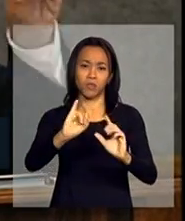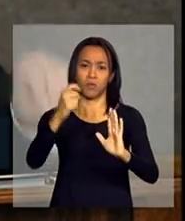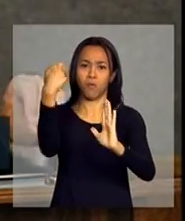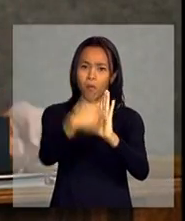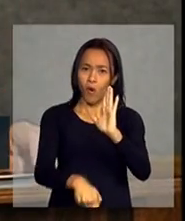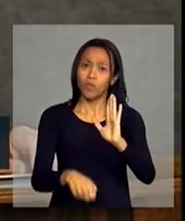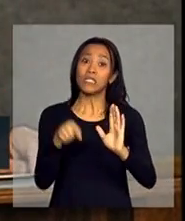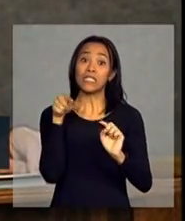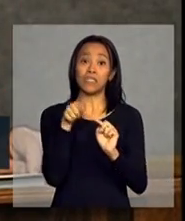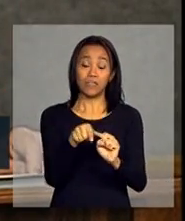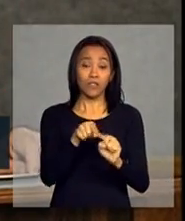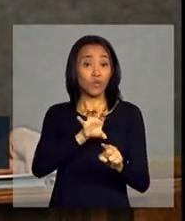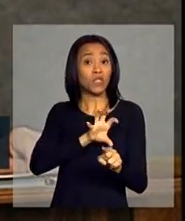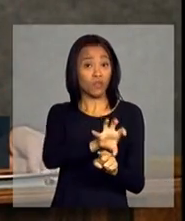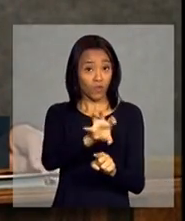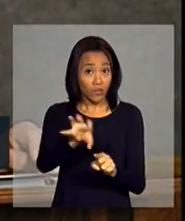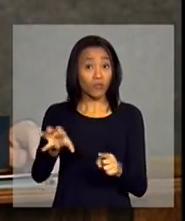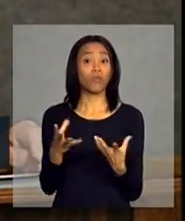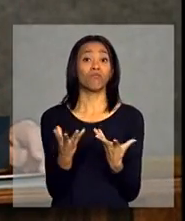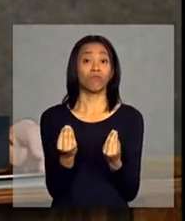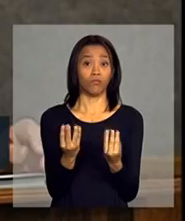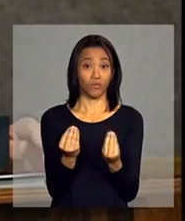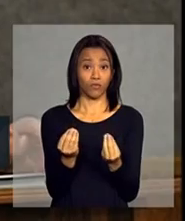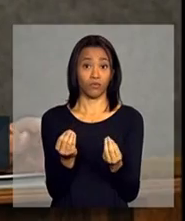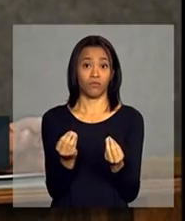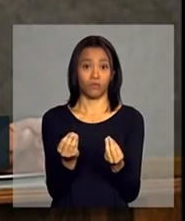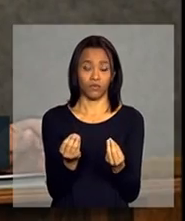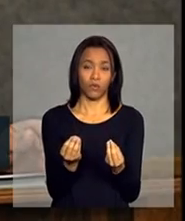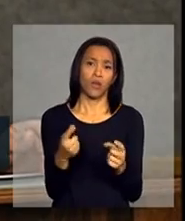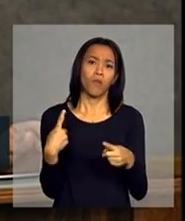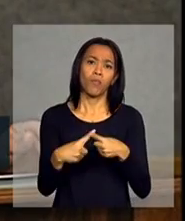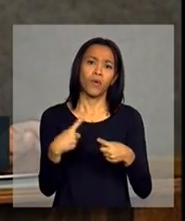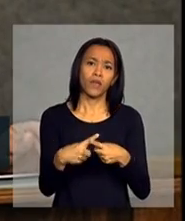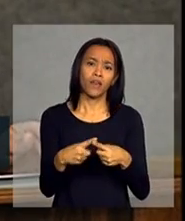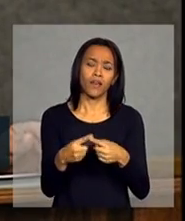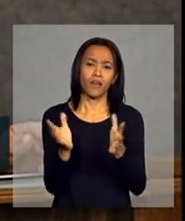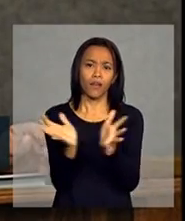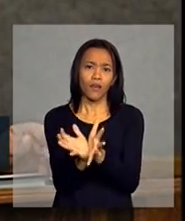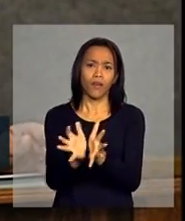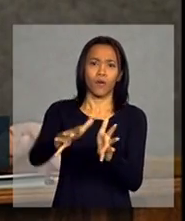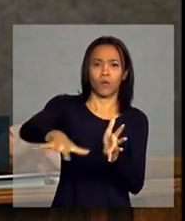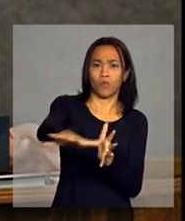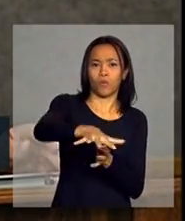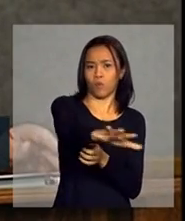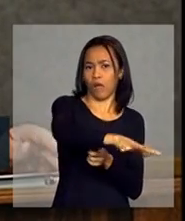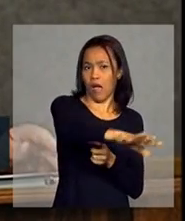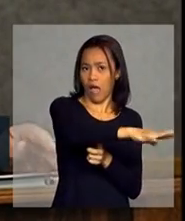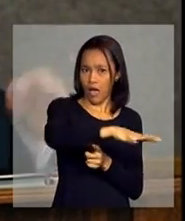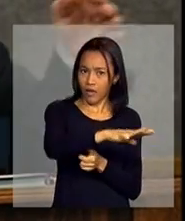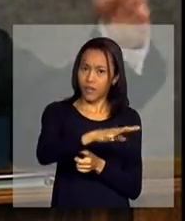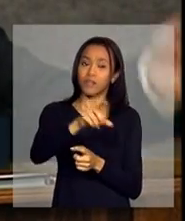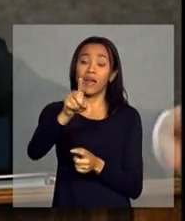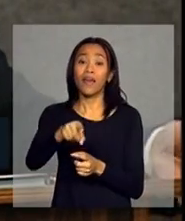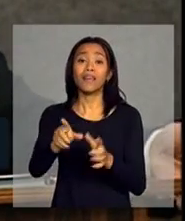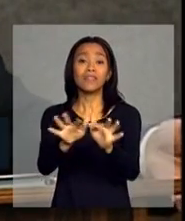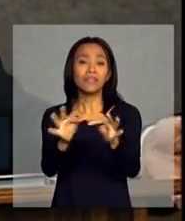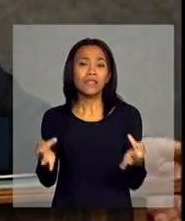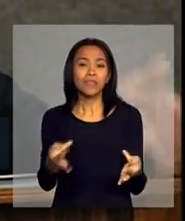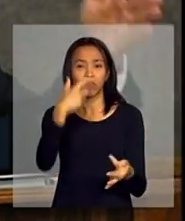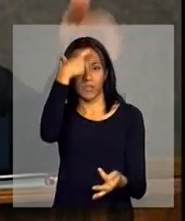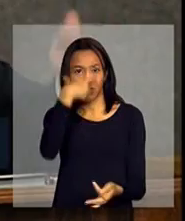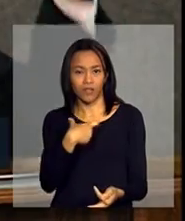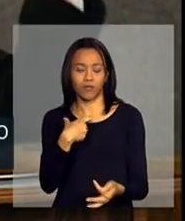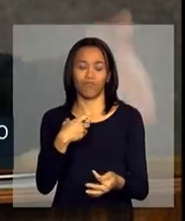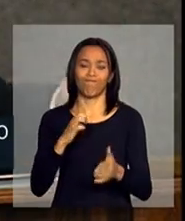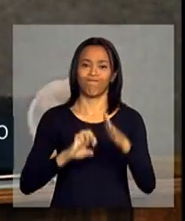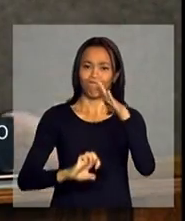esse segmento, até porque parte dos setores contemplados são setores de pequenos negócios de varejo, quer